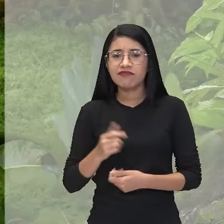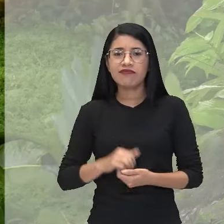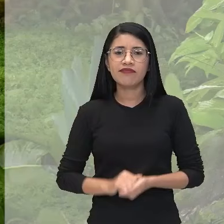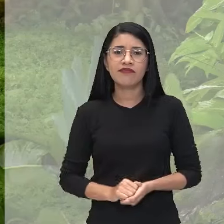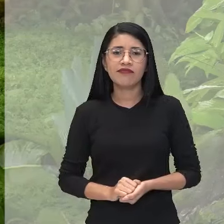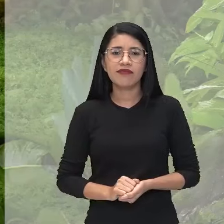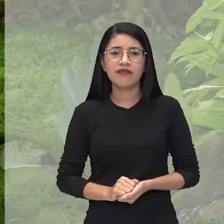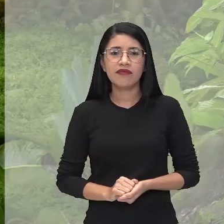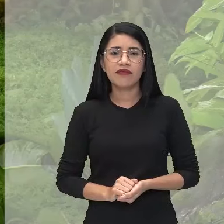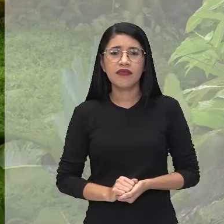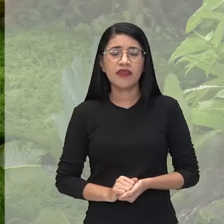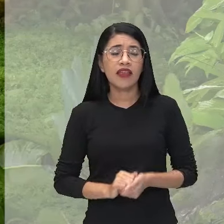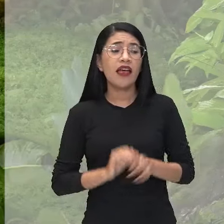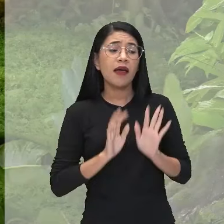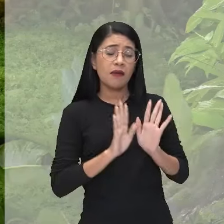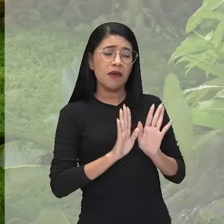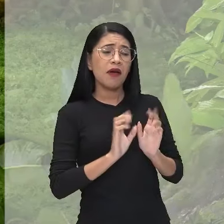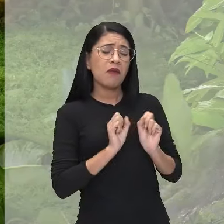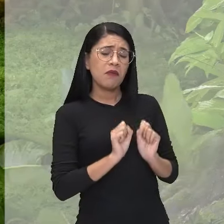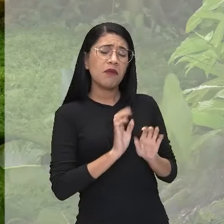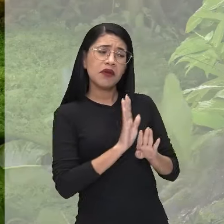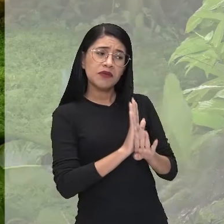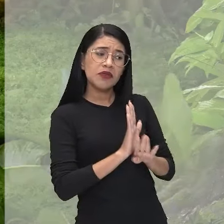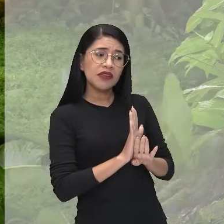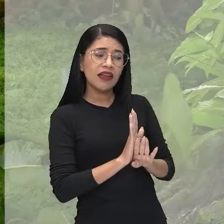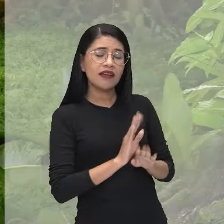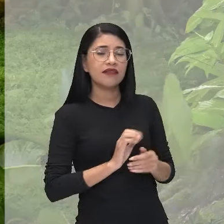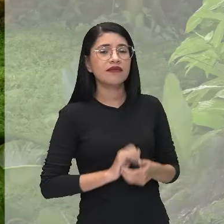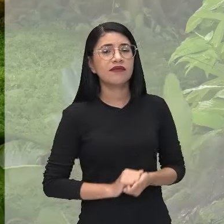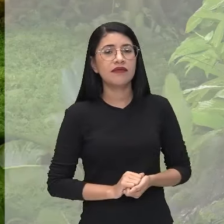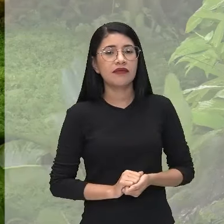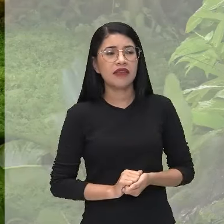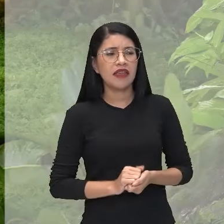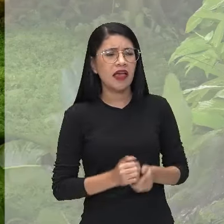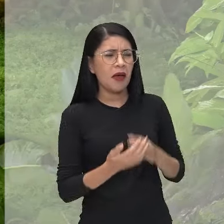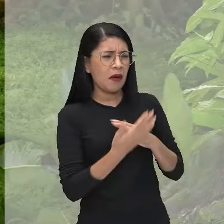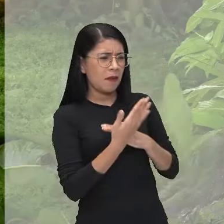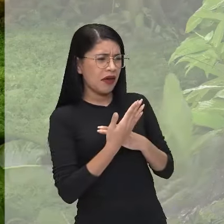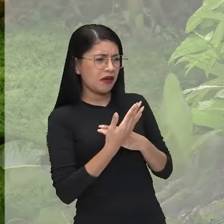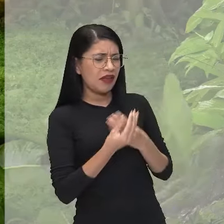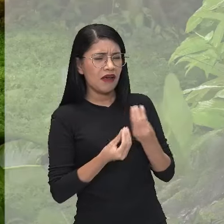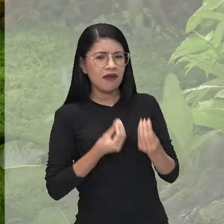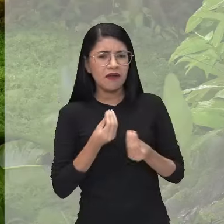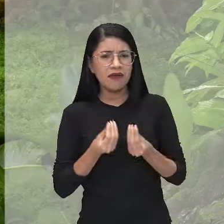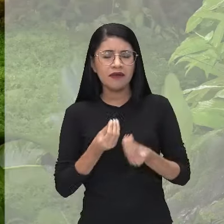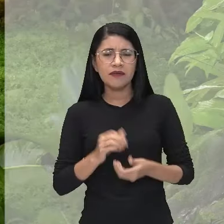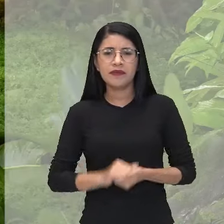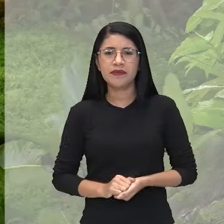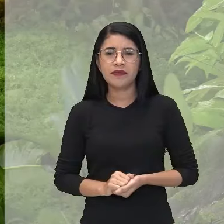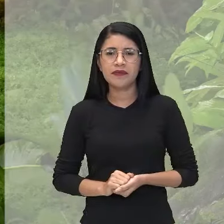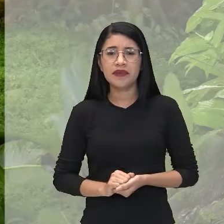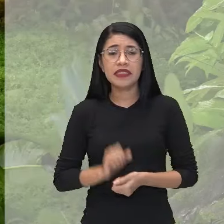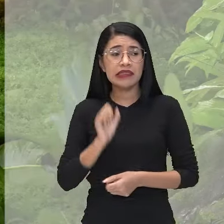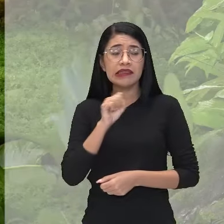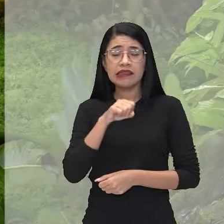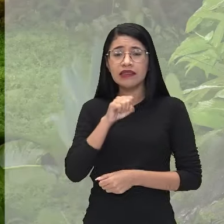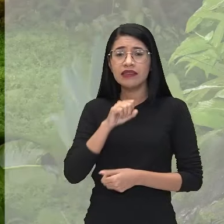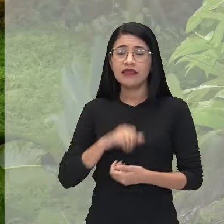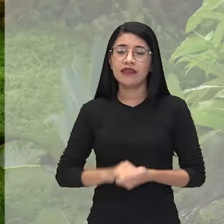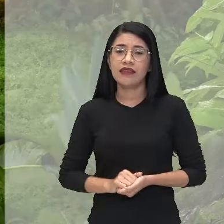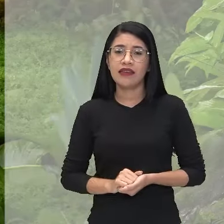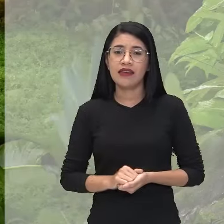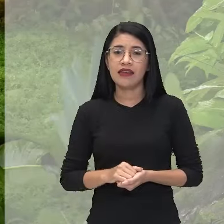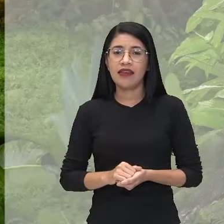Talvez eu possa ajudá-la, senhora. Me ajudar? Uhum. Sim. Eu